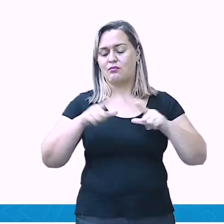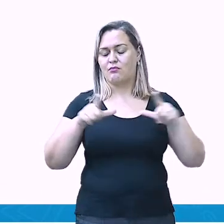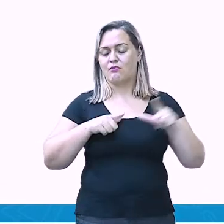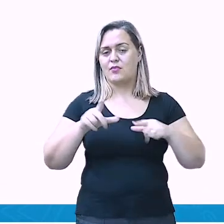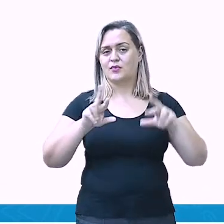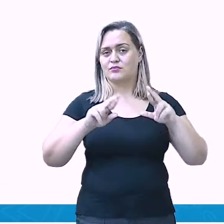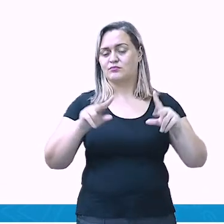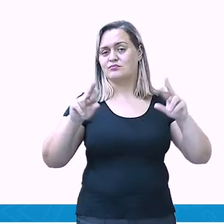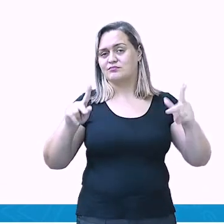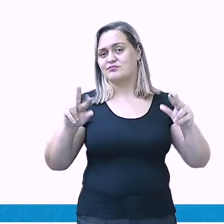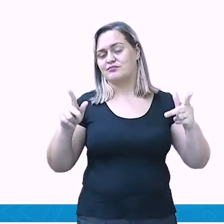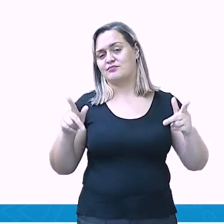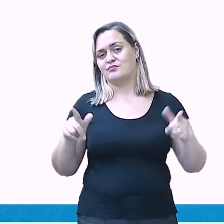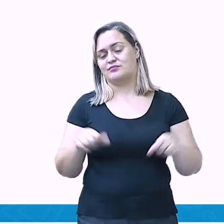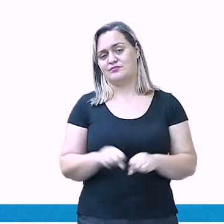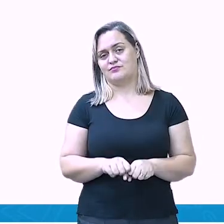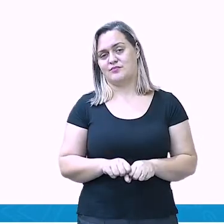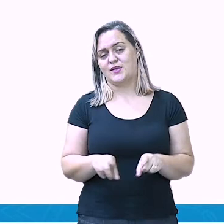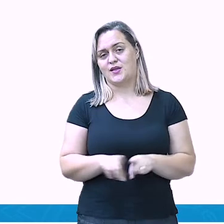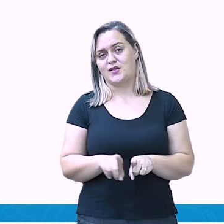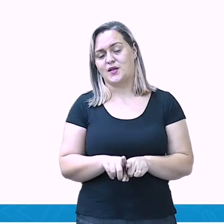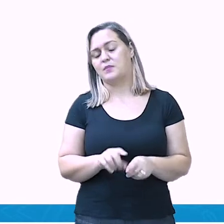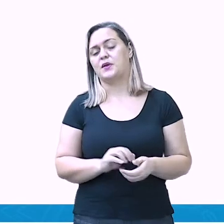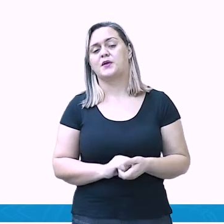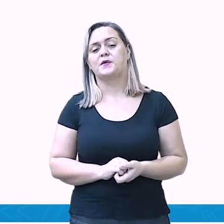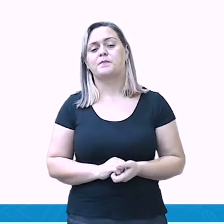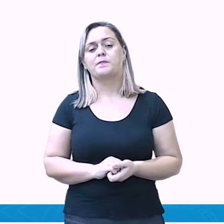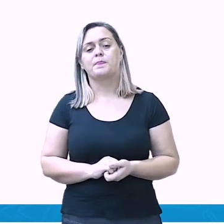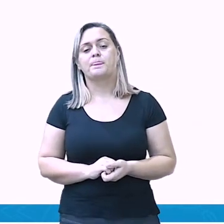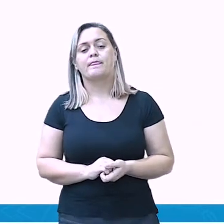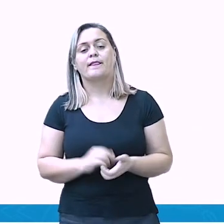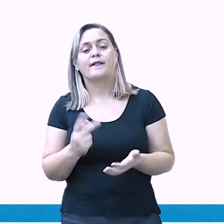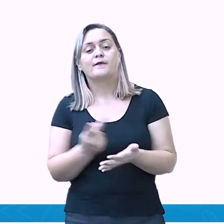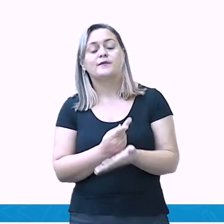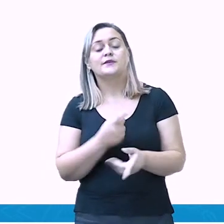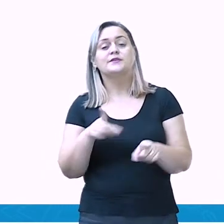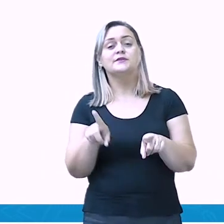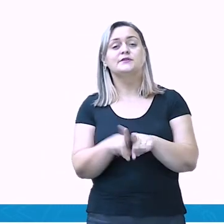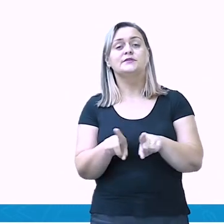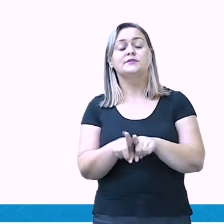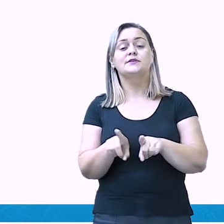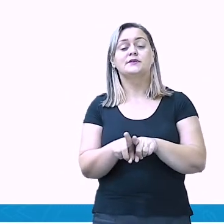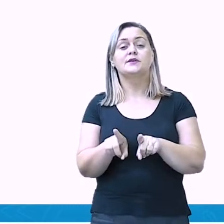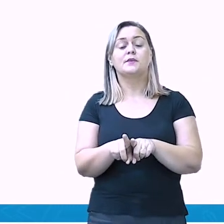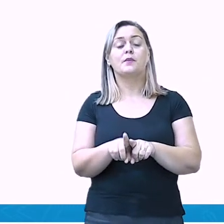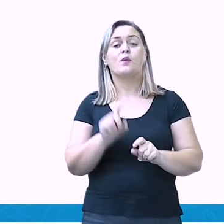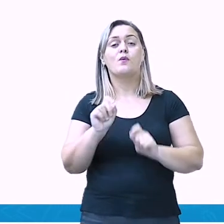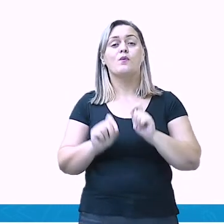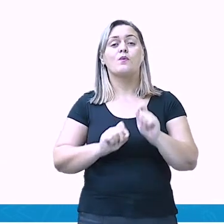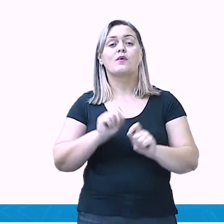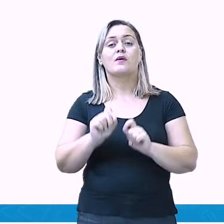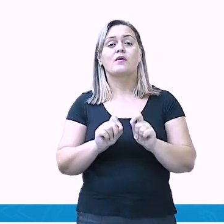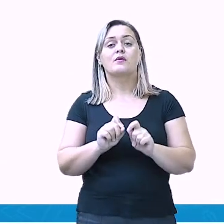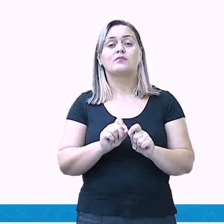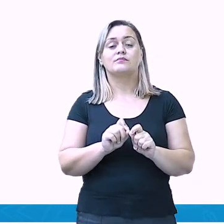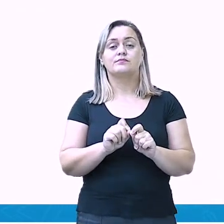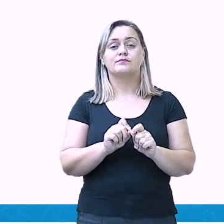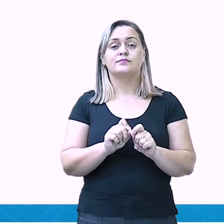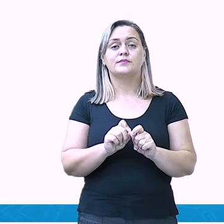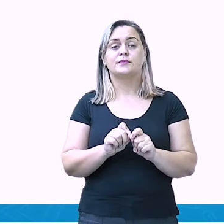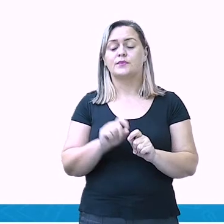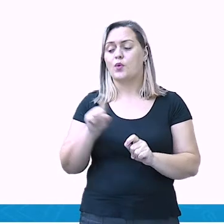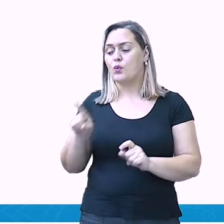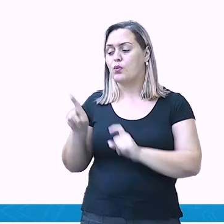de urbanização acarreta também transformações nas paisagens rurais e no